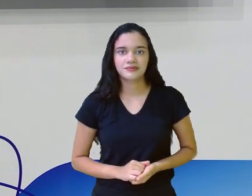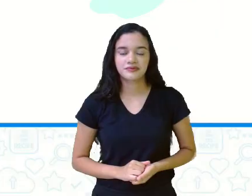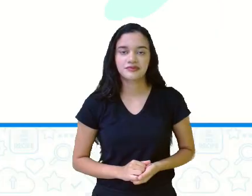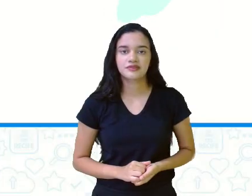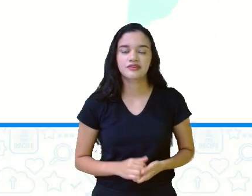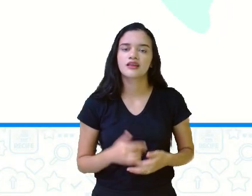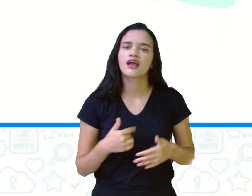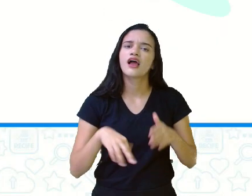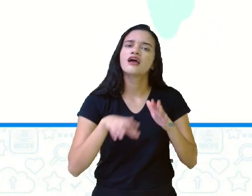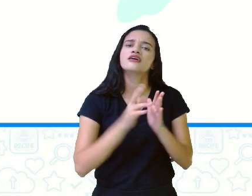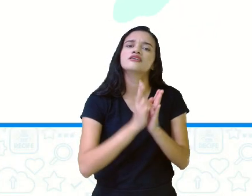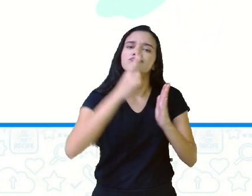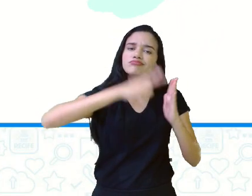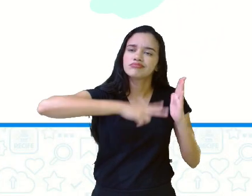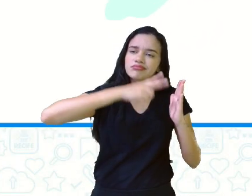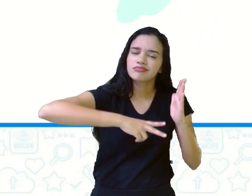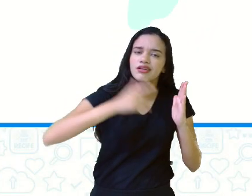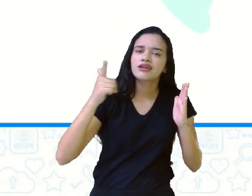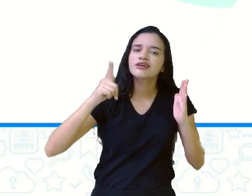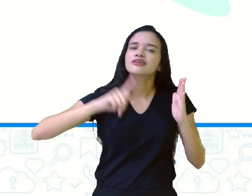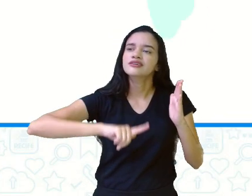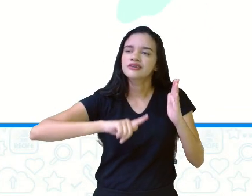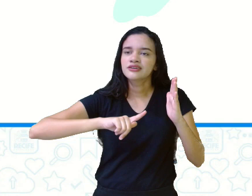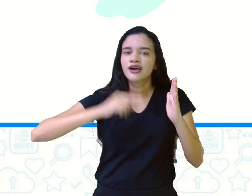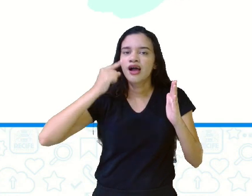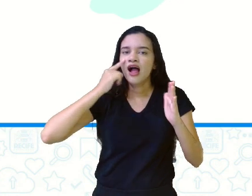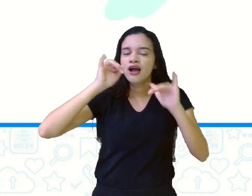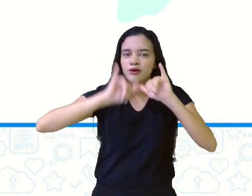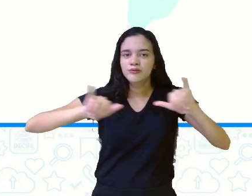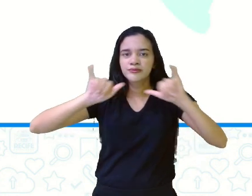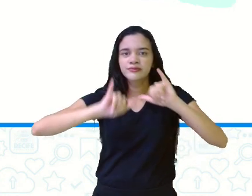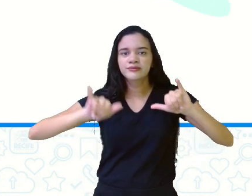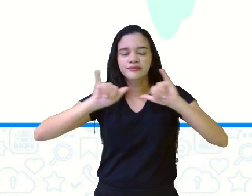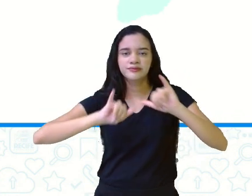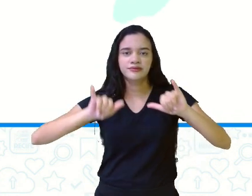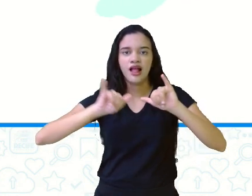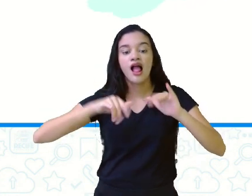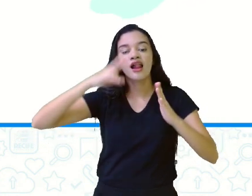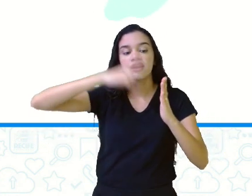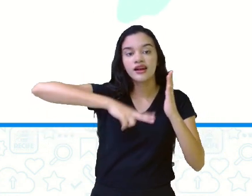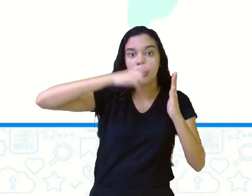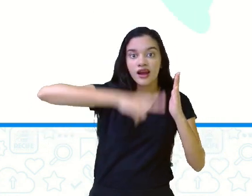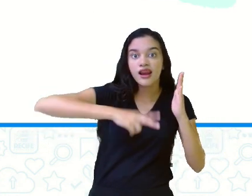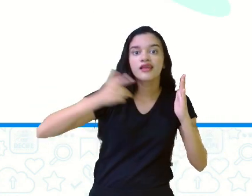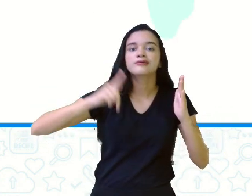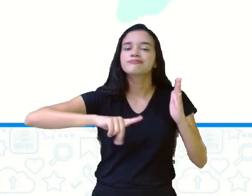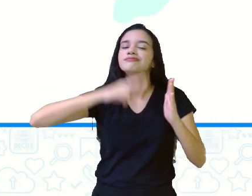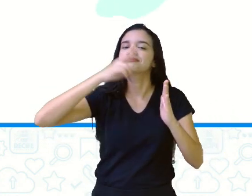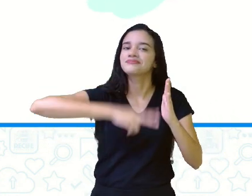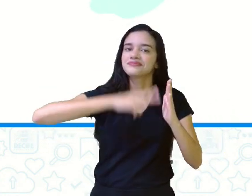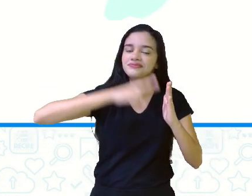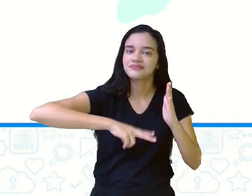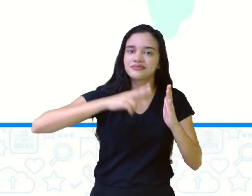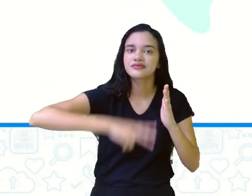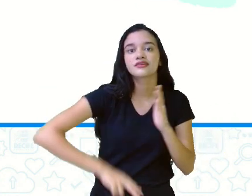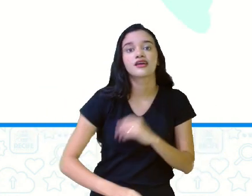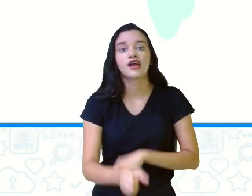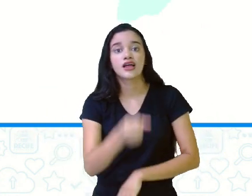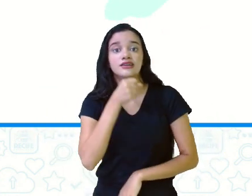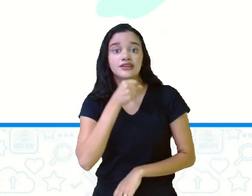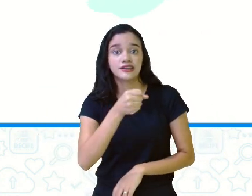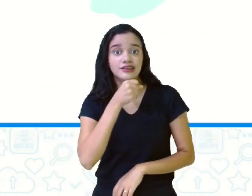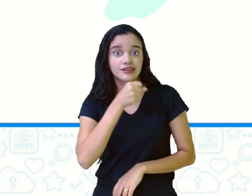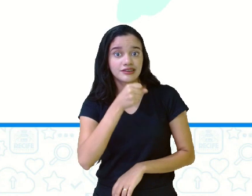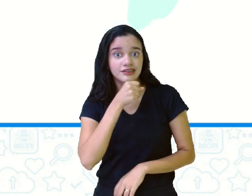Releia mais esse trecho da notícia. Vamos aí ler, reler. Em entrevista a uma